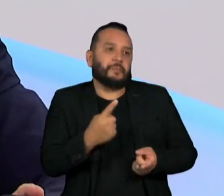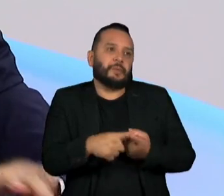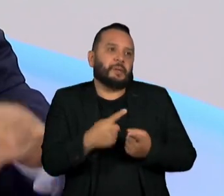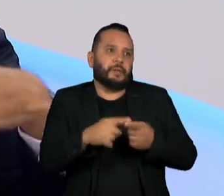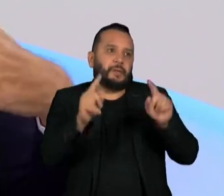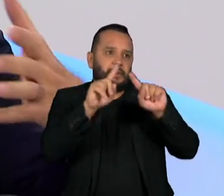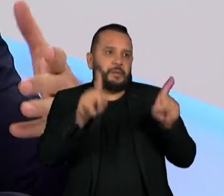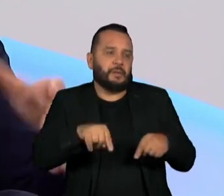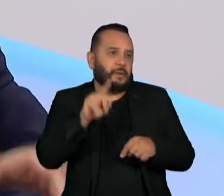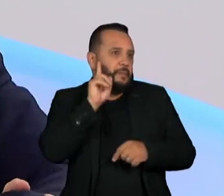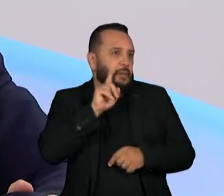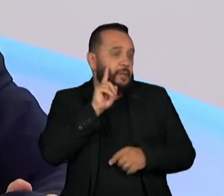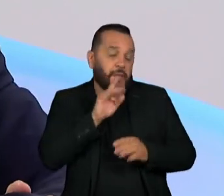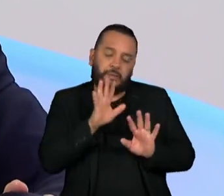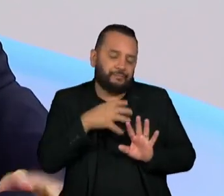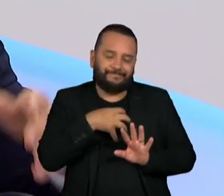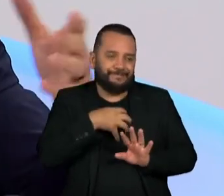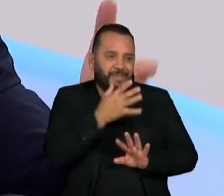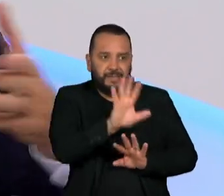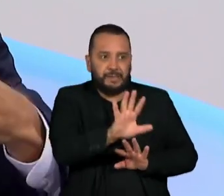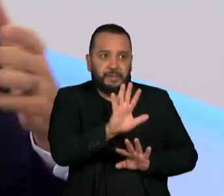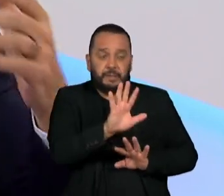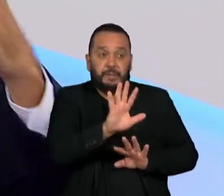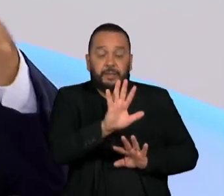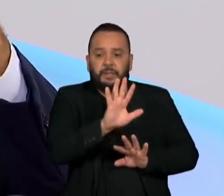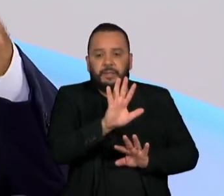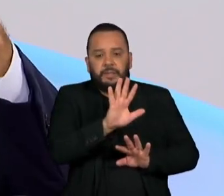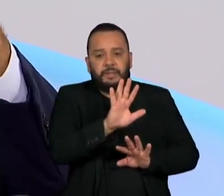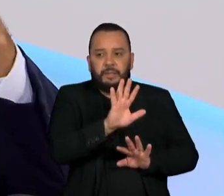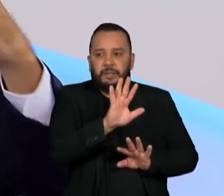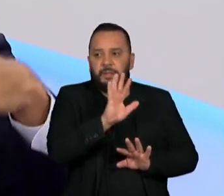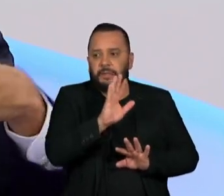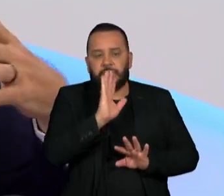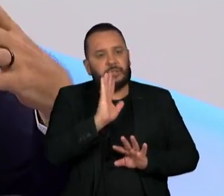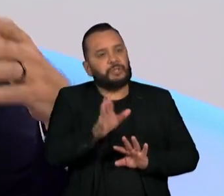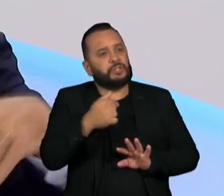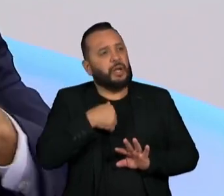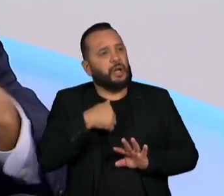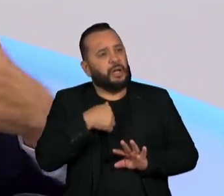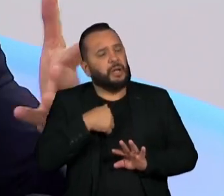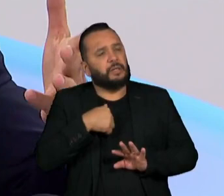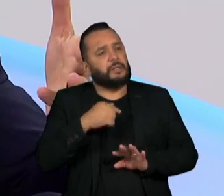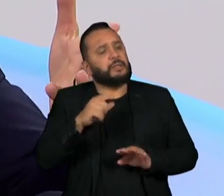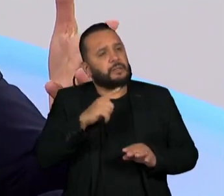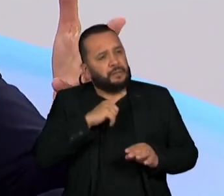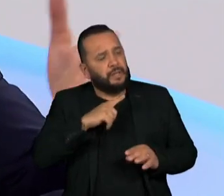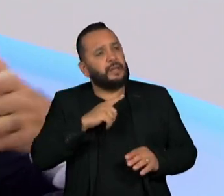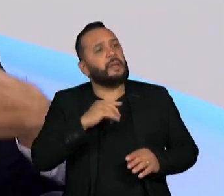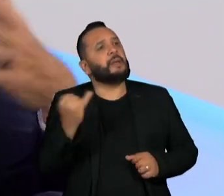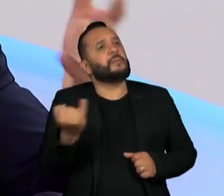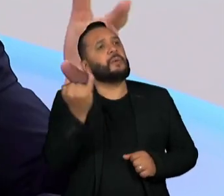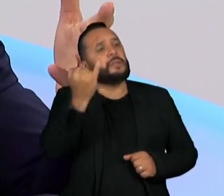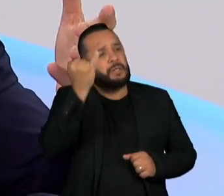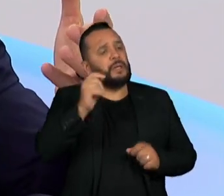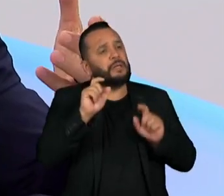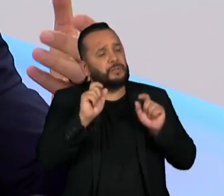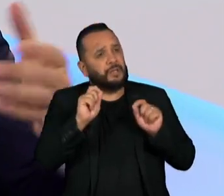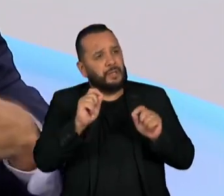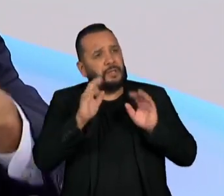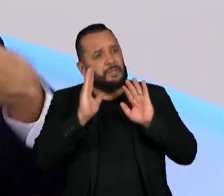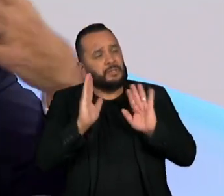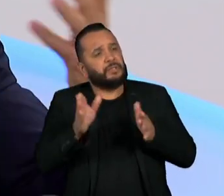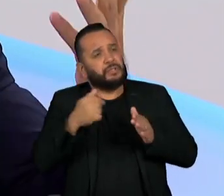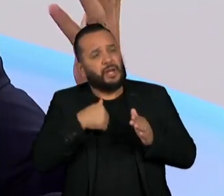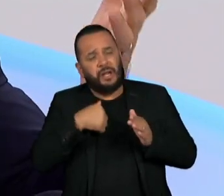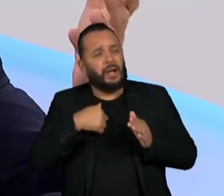americanas. Então, esse é um ponto. Segundo ponto, esse produto, que é o sedente sacado, é um produto muito importante para as pequenas e médias empresas.